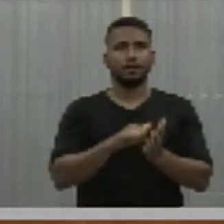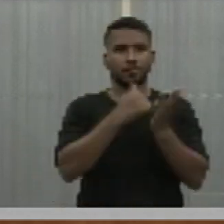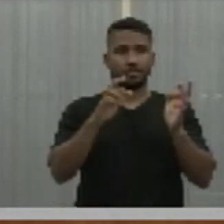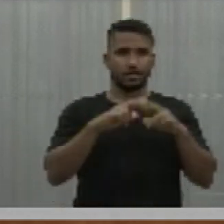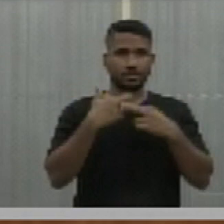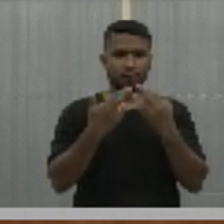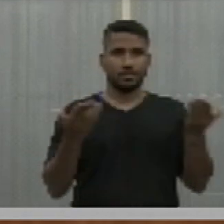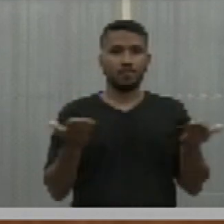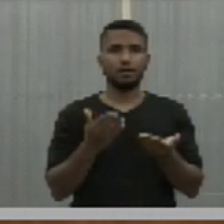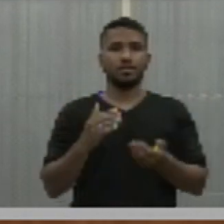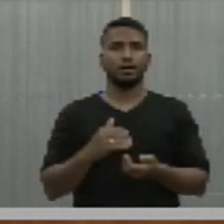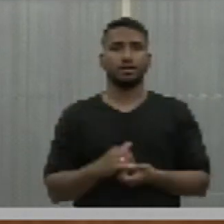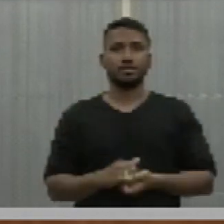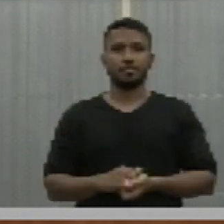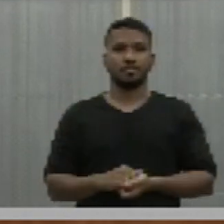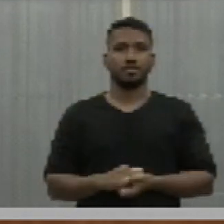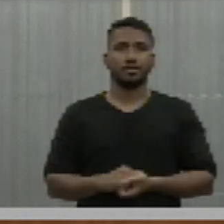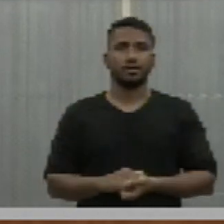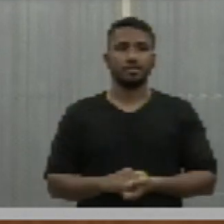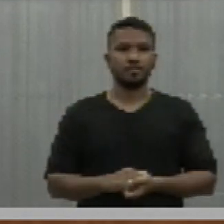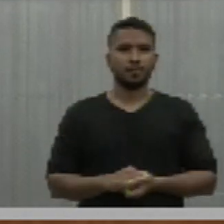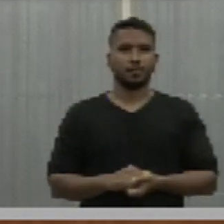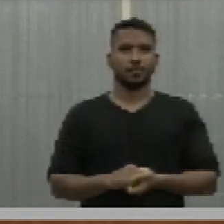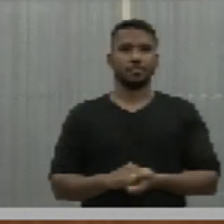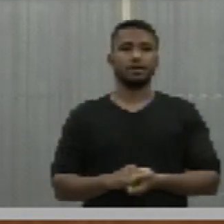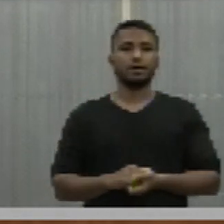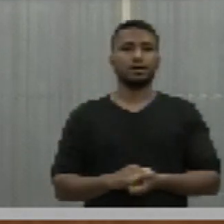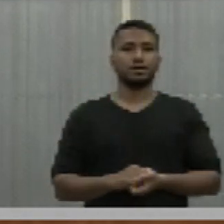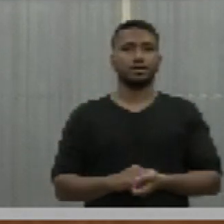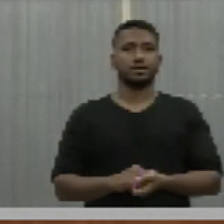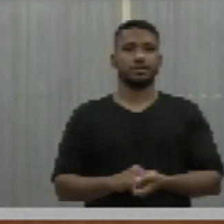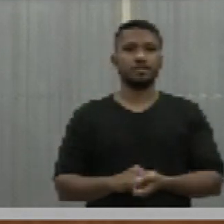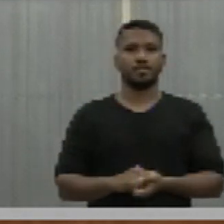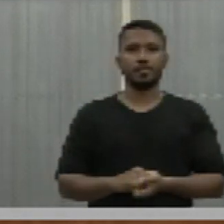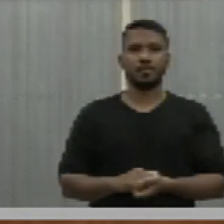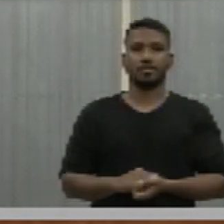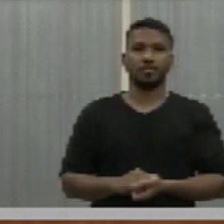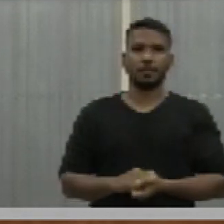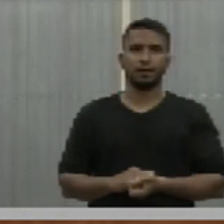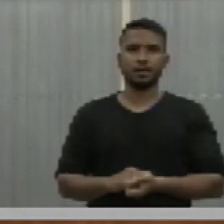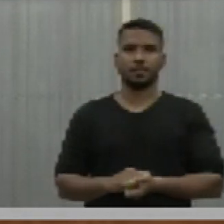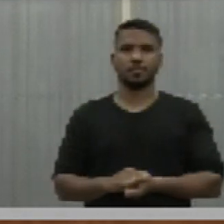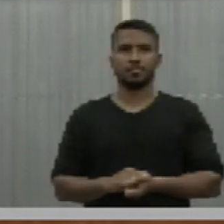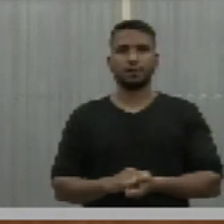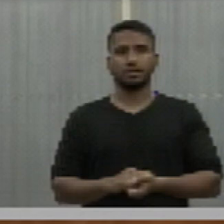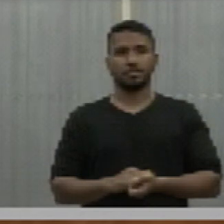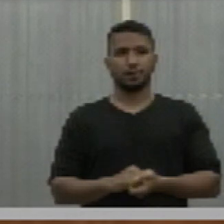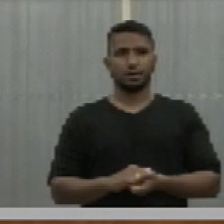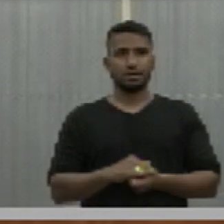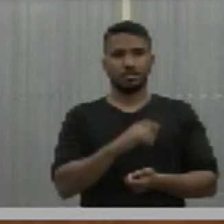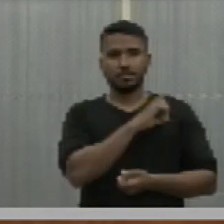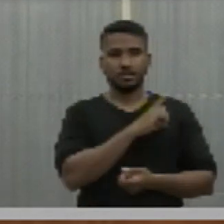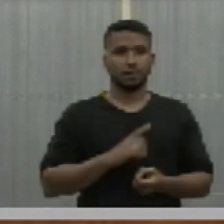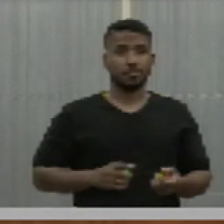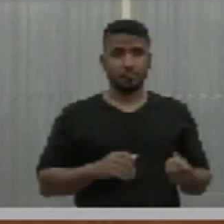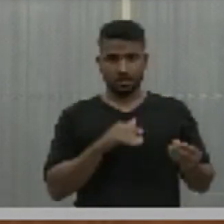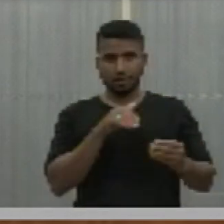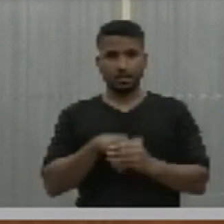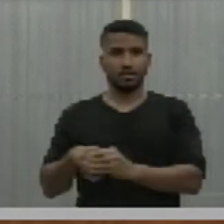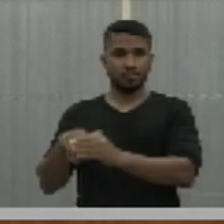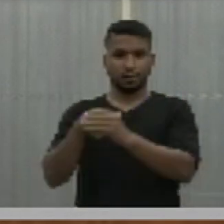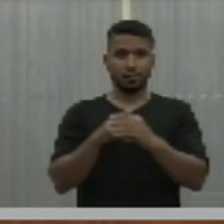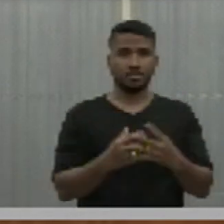sessão e coloco em processo de discussão a ata, em votação, deputadas e deputados que